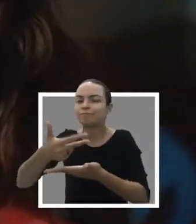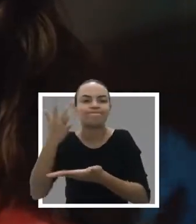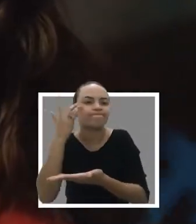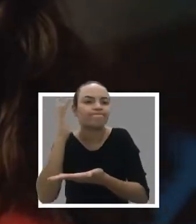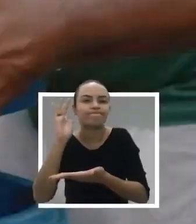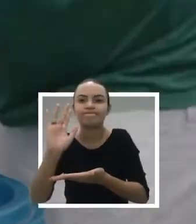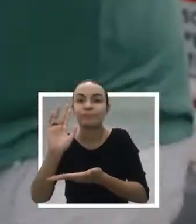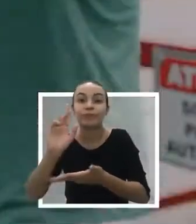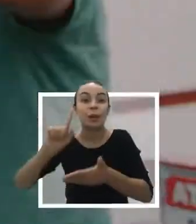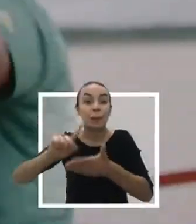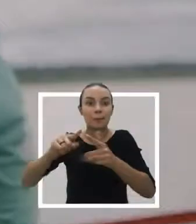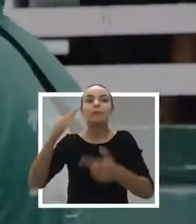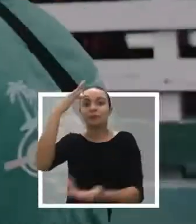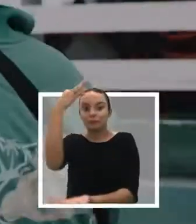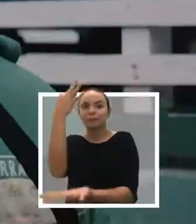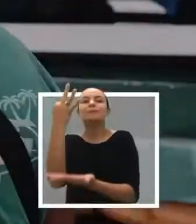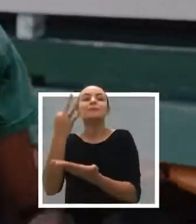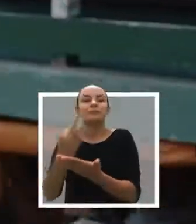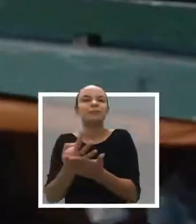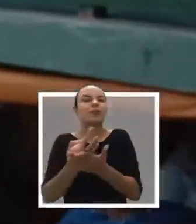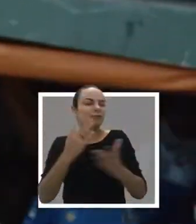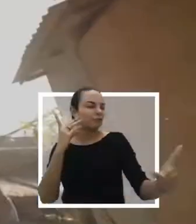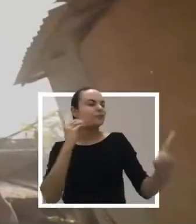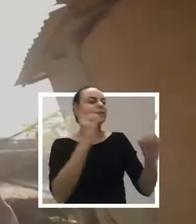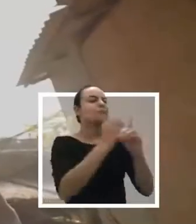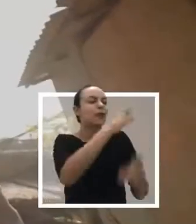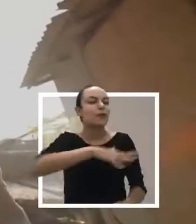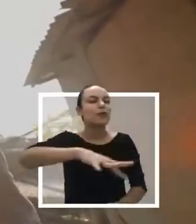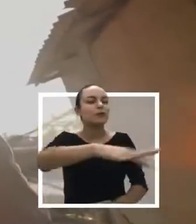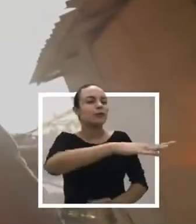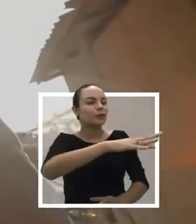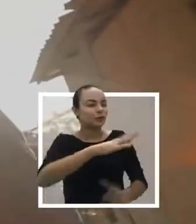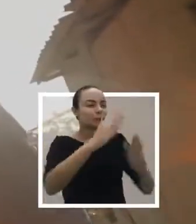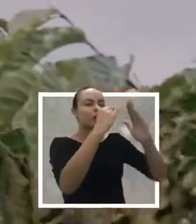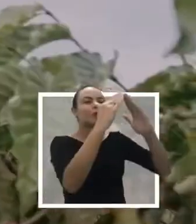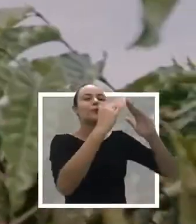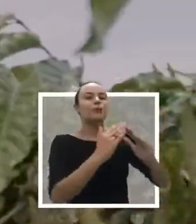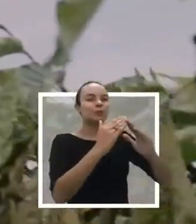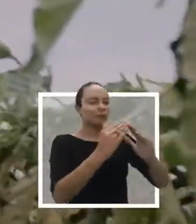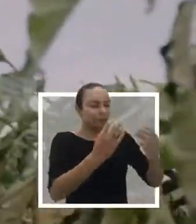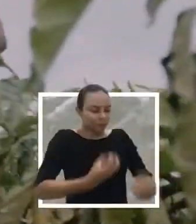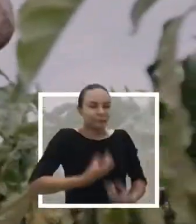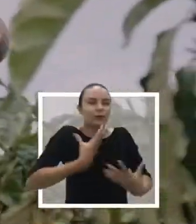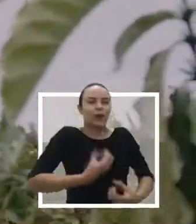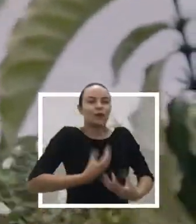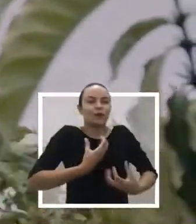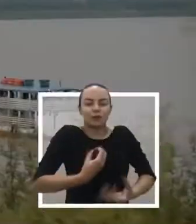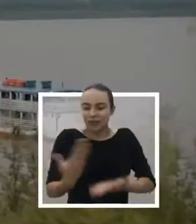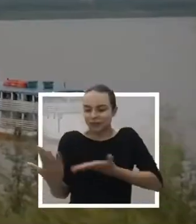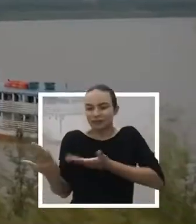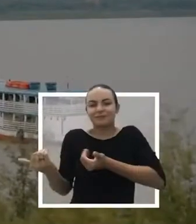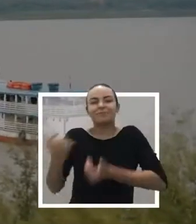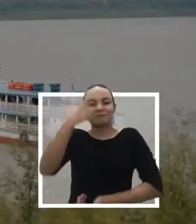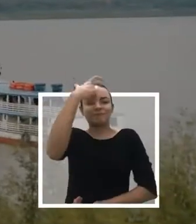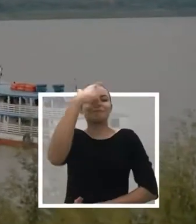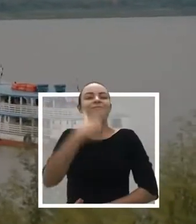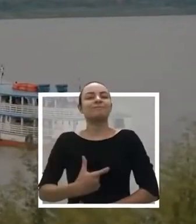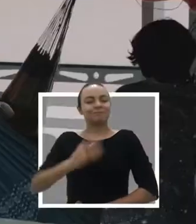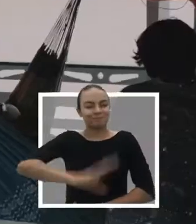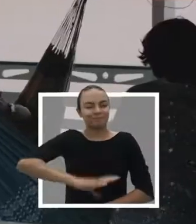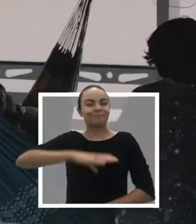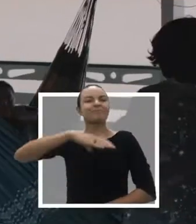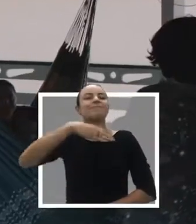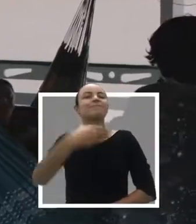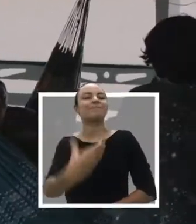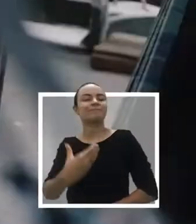porto seguro para abrigar meu natural ímpeto de florescer em plena juventude. Como tantos